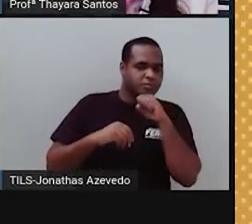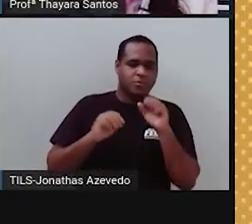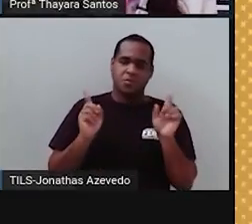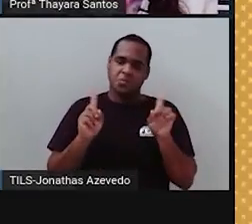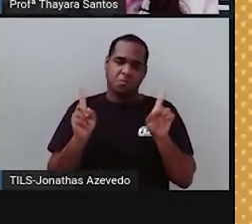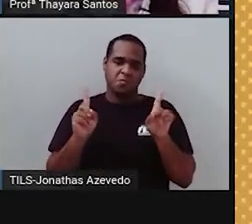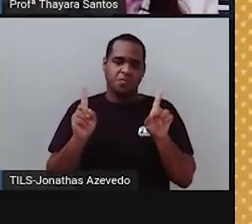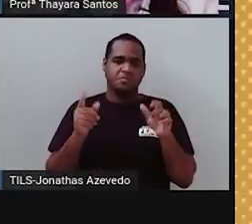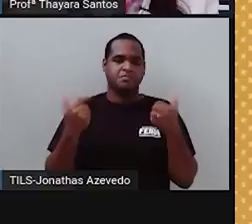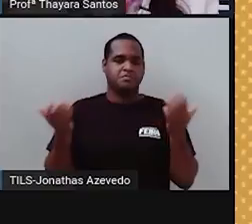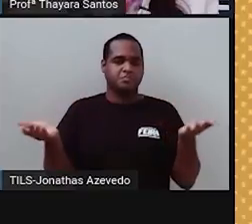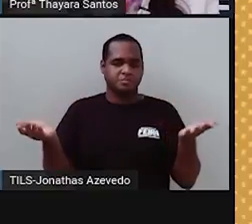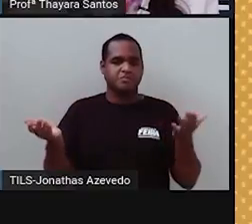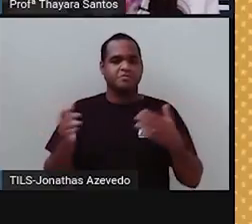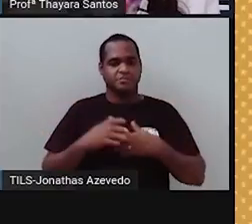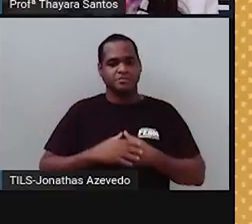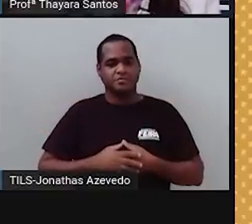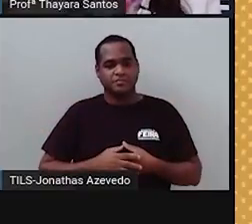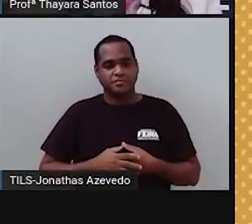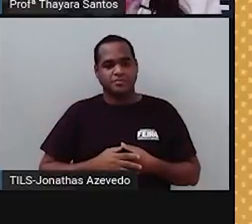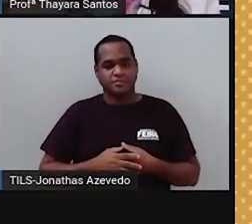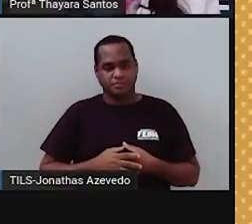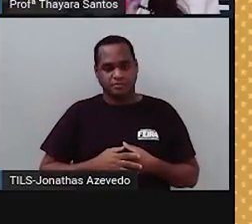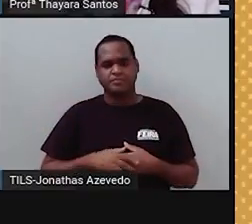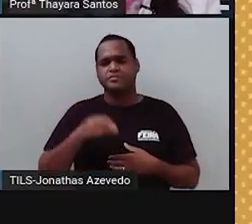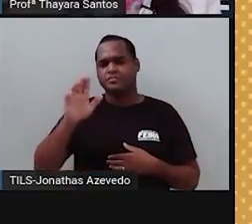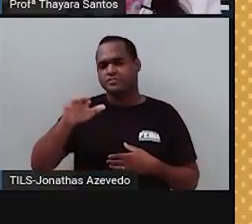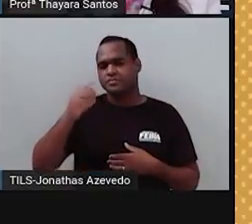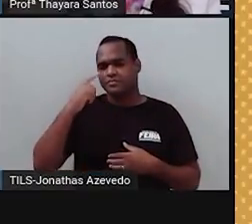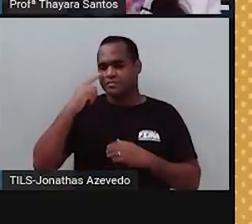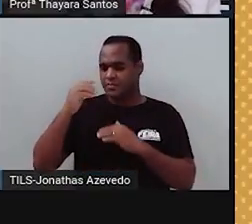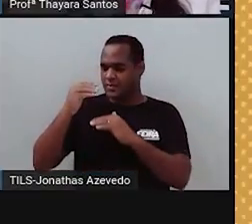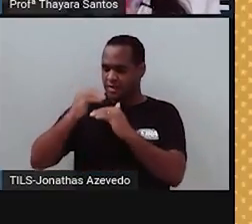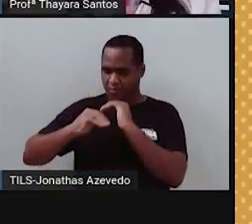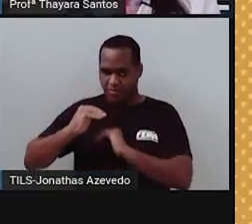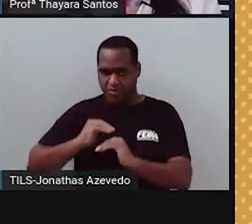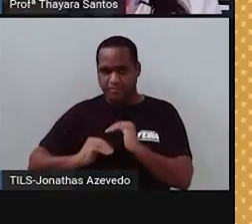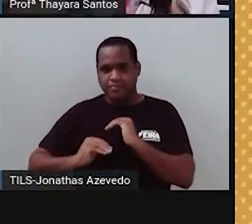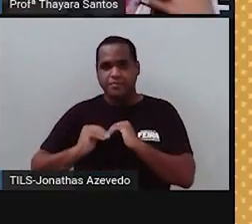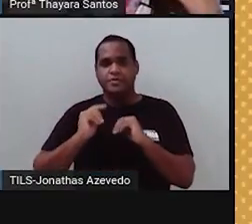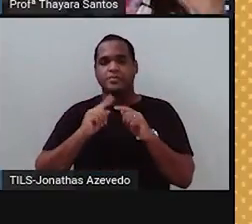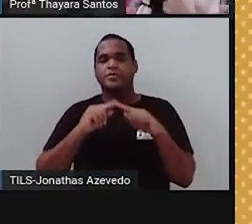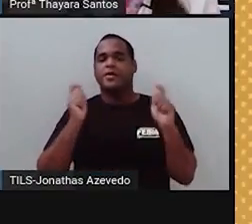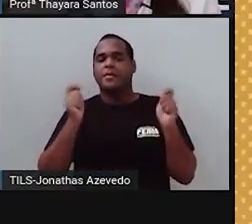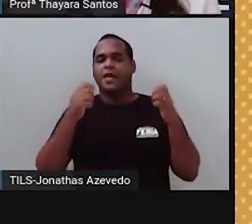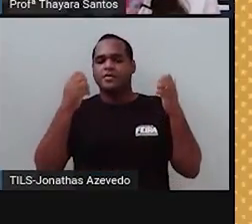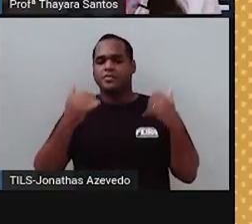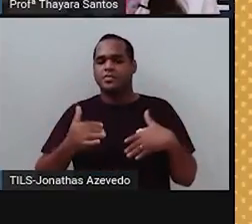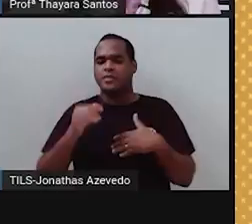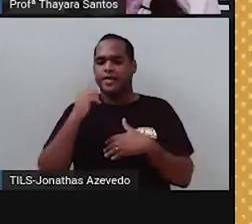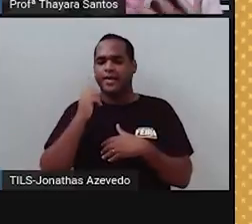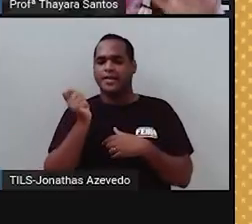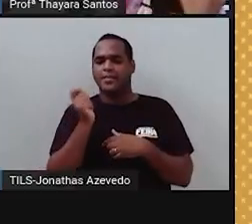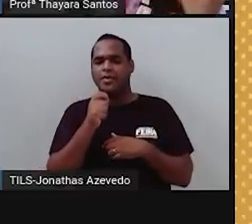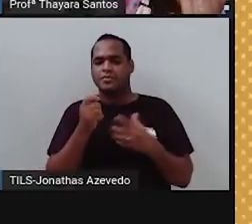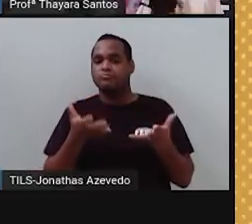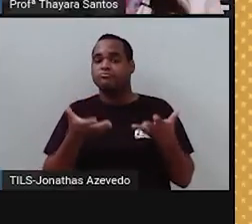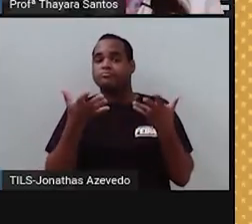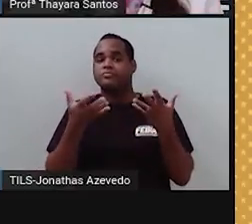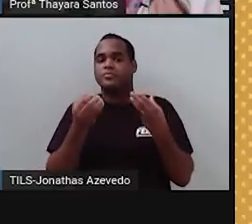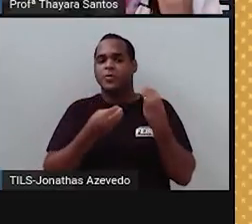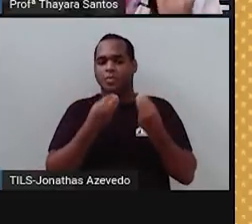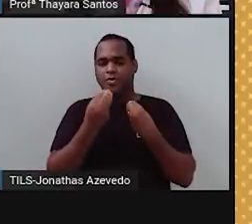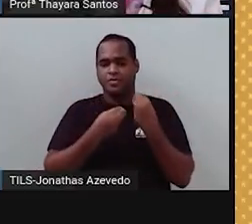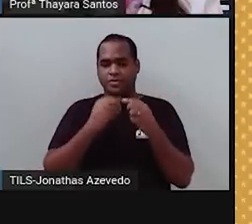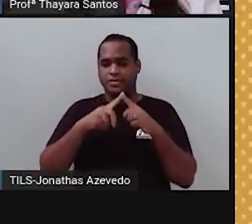né, herdei esse gene, esse alelo. Já uma característica recessiva, para ela poder se manifestar, ela